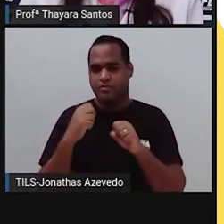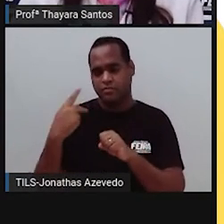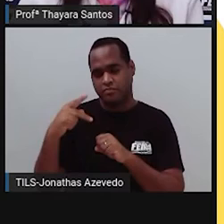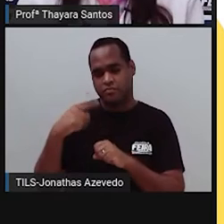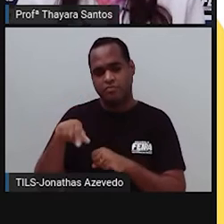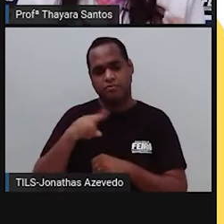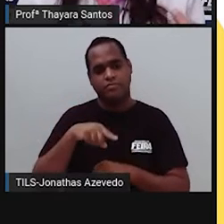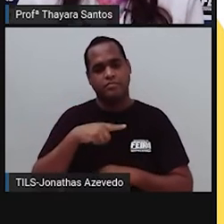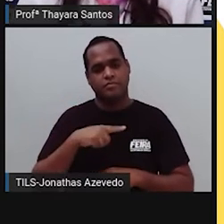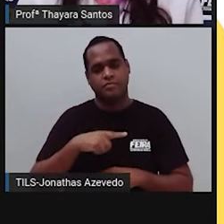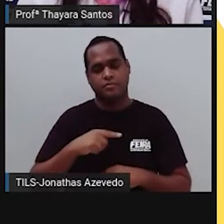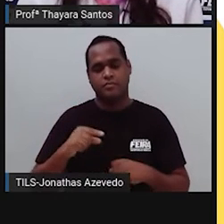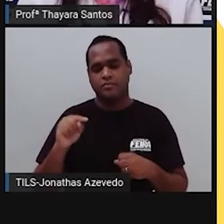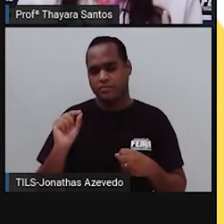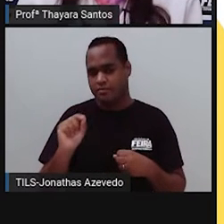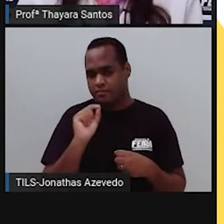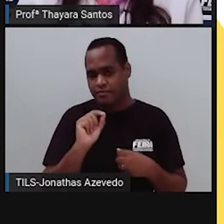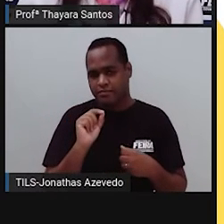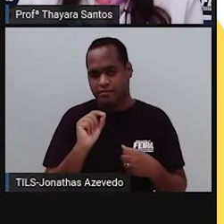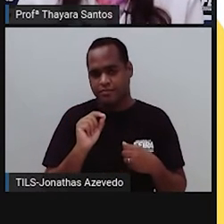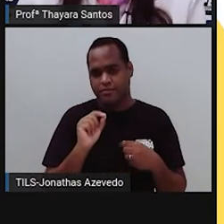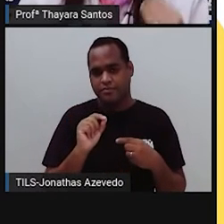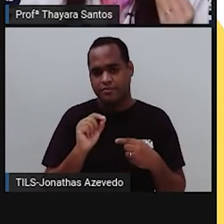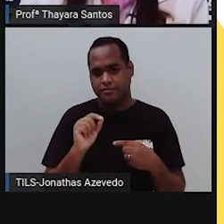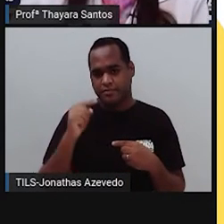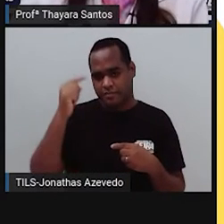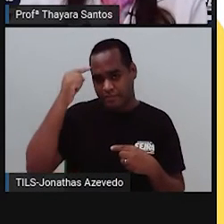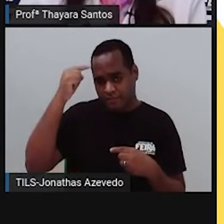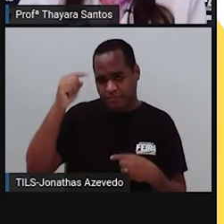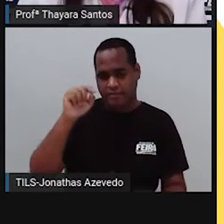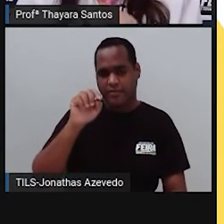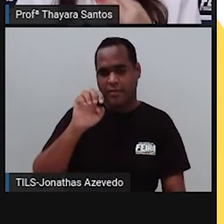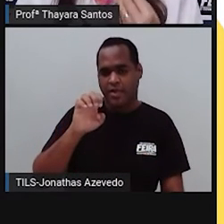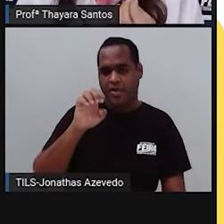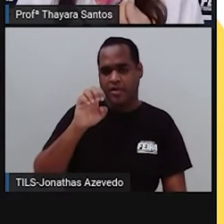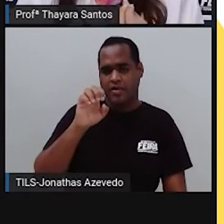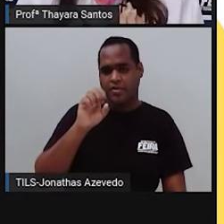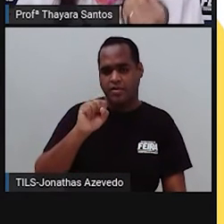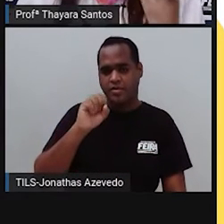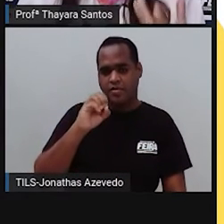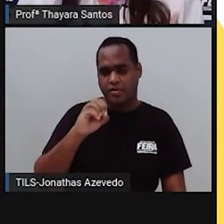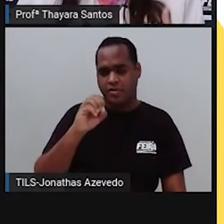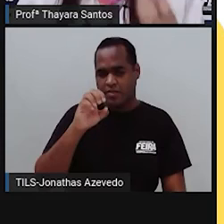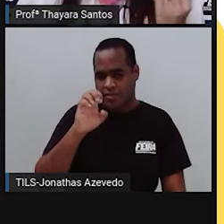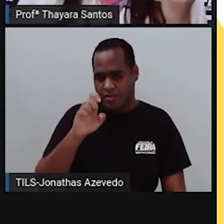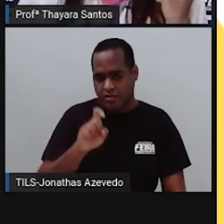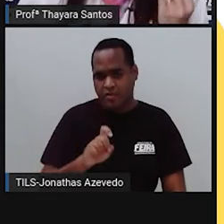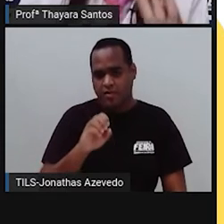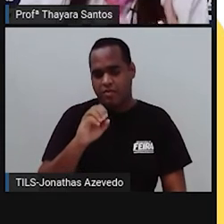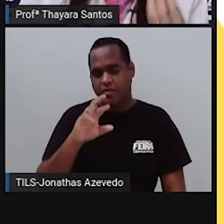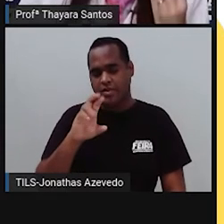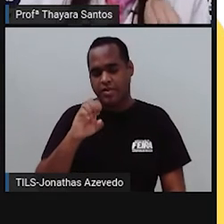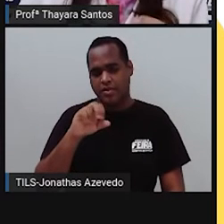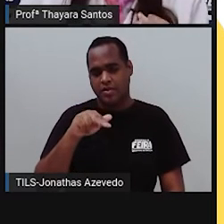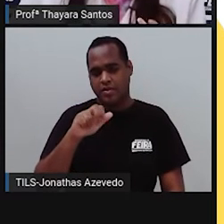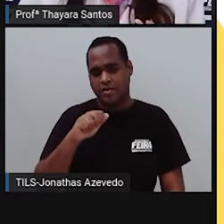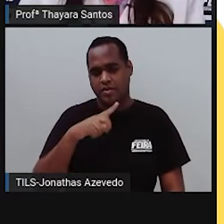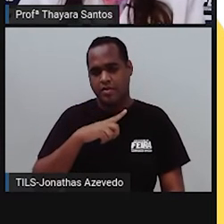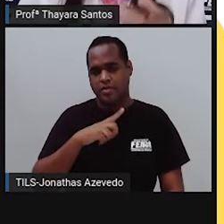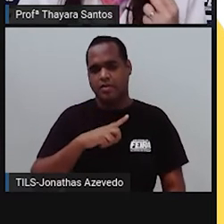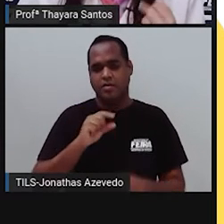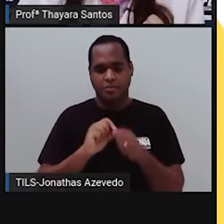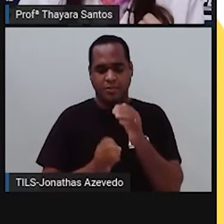que a gente tem. Tem glândulas que a gente chama de glândulas exócrinas. A função da glândula, basicamente, é produzir